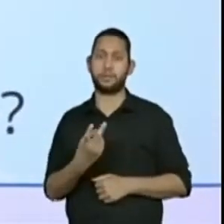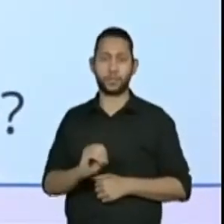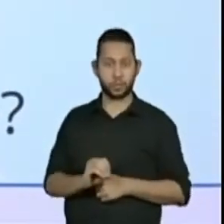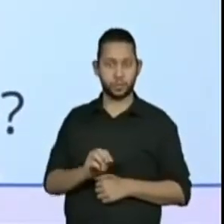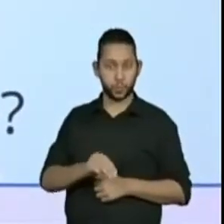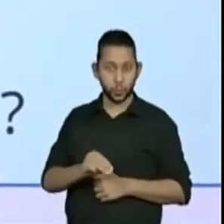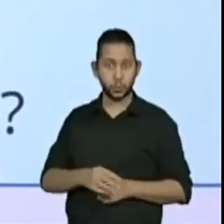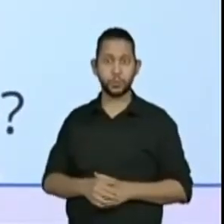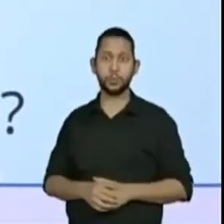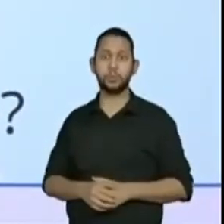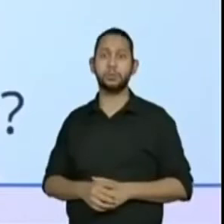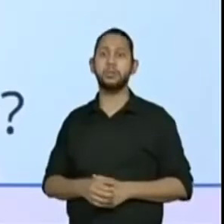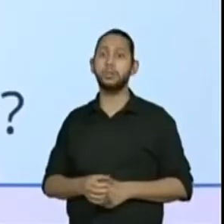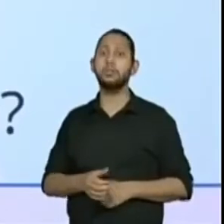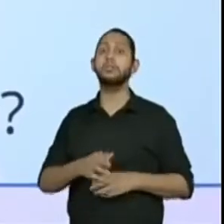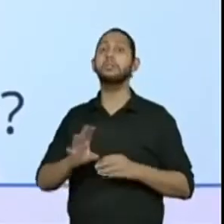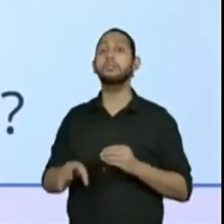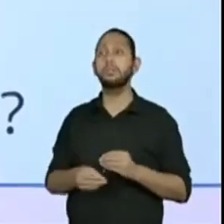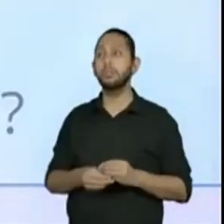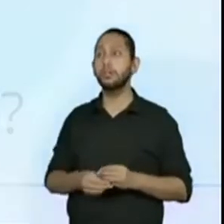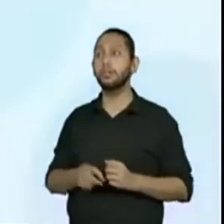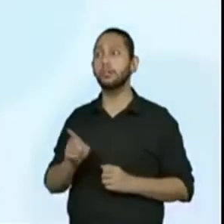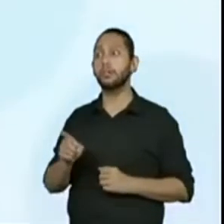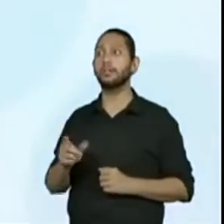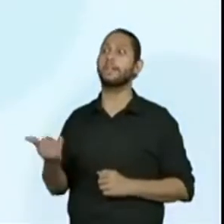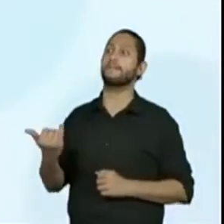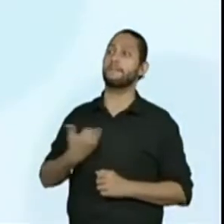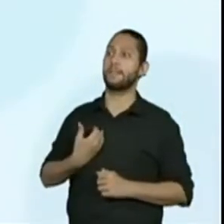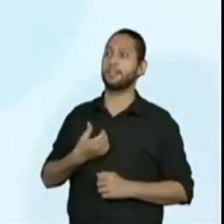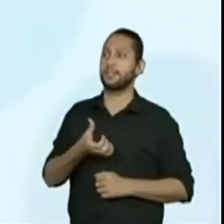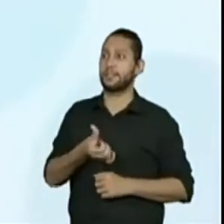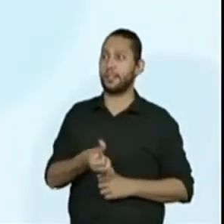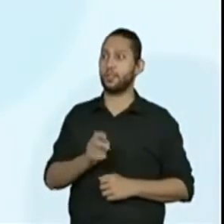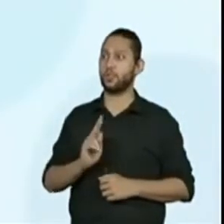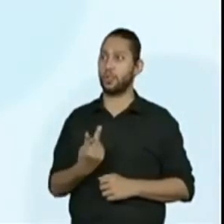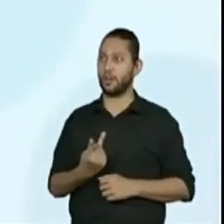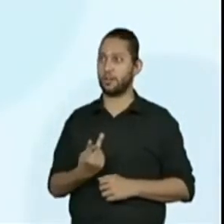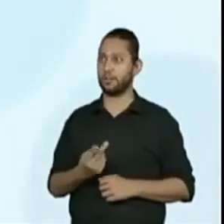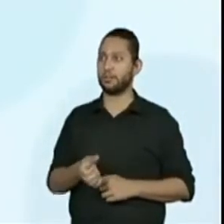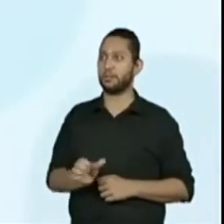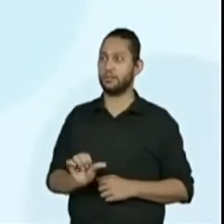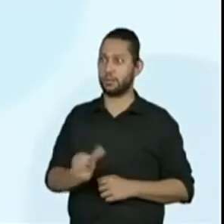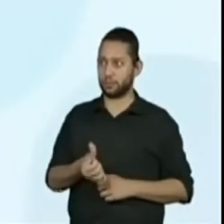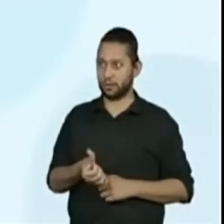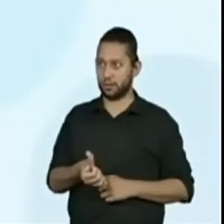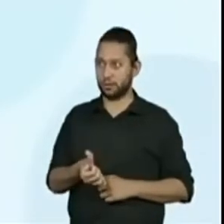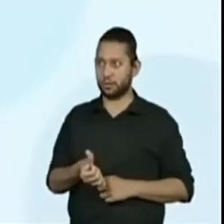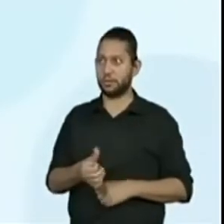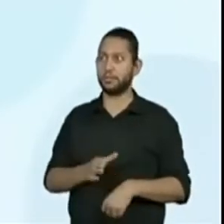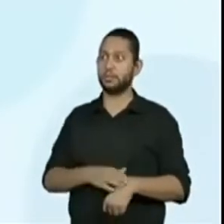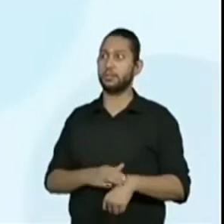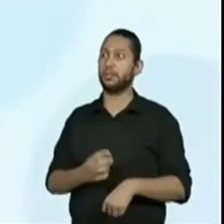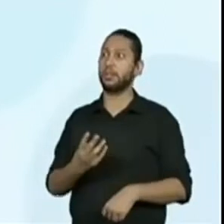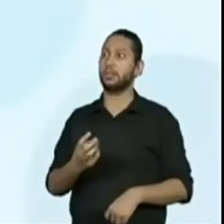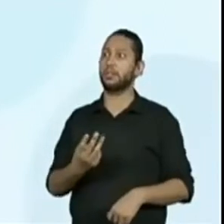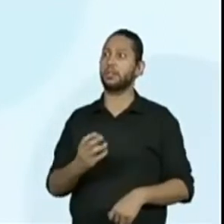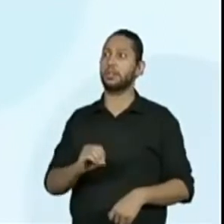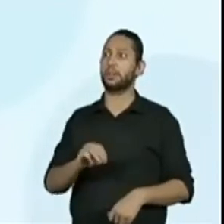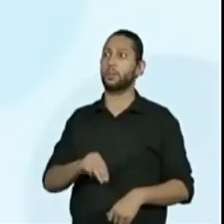professora Luísa falou que o próximo seria 6 horas e 30 minutos e essa sequência é de 10 em 10 minutos.